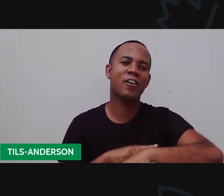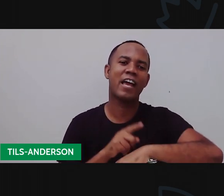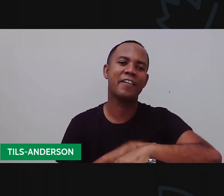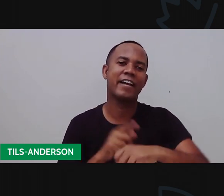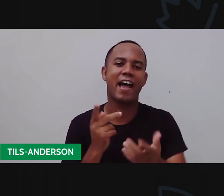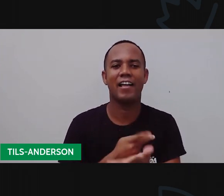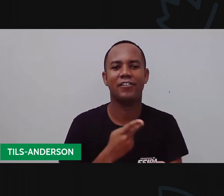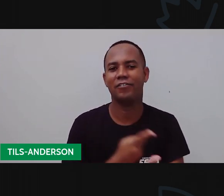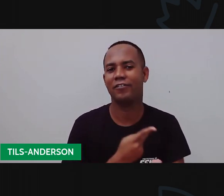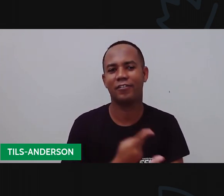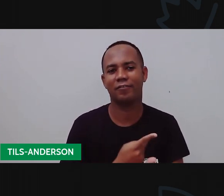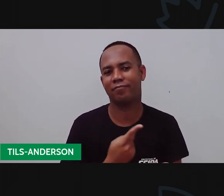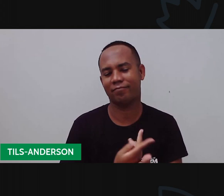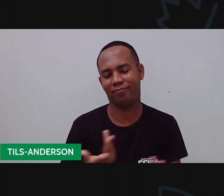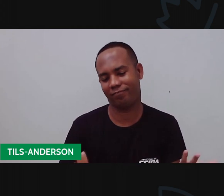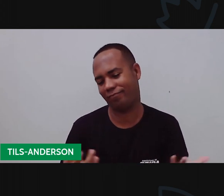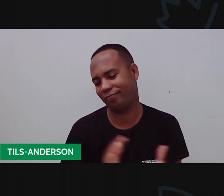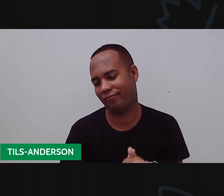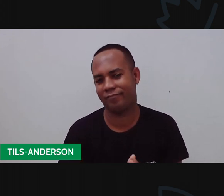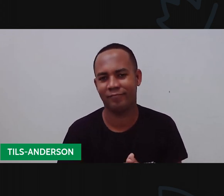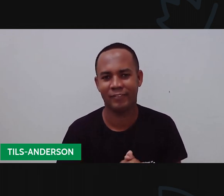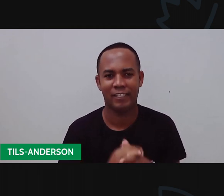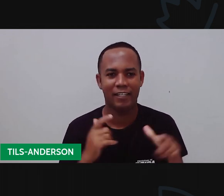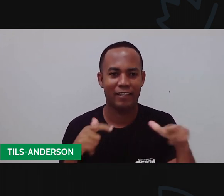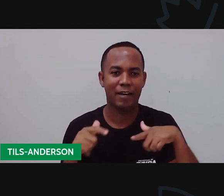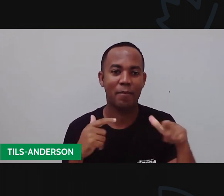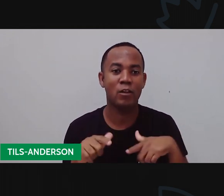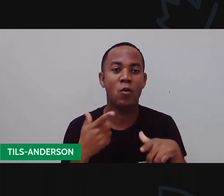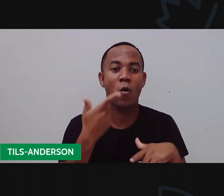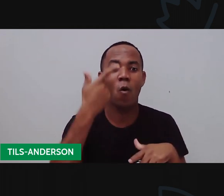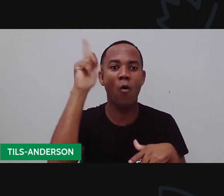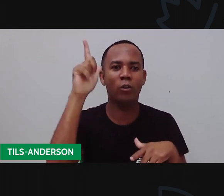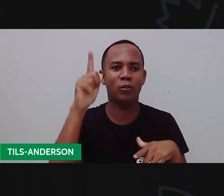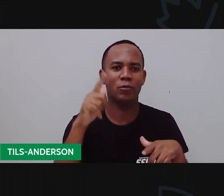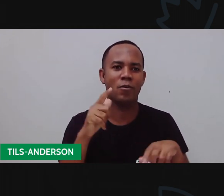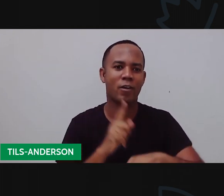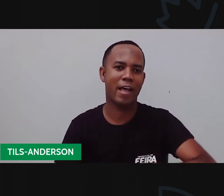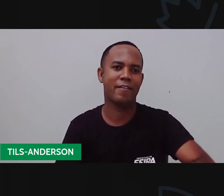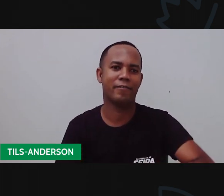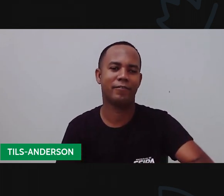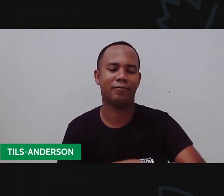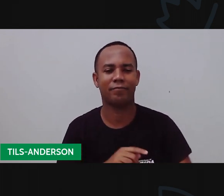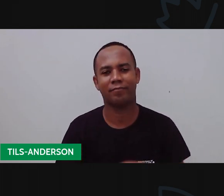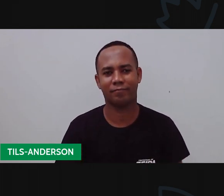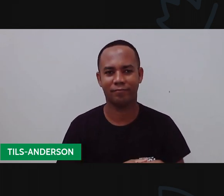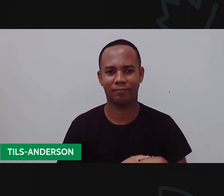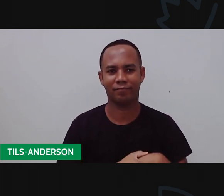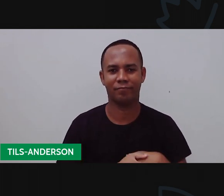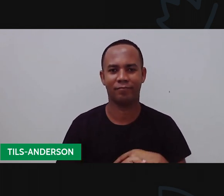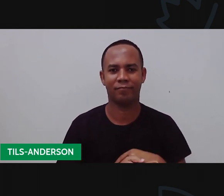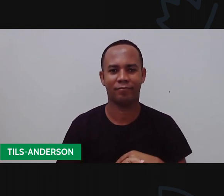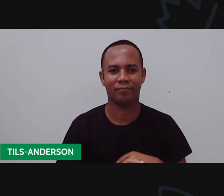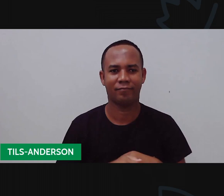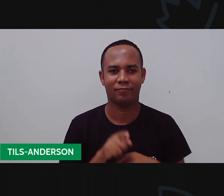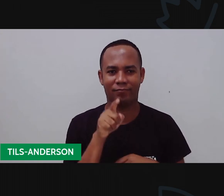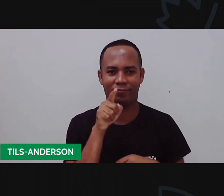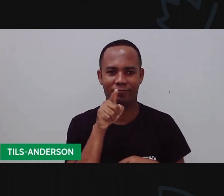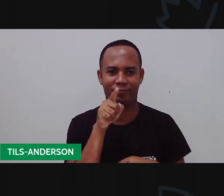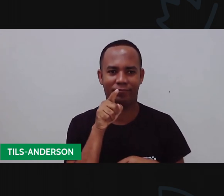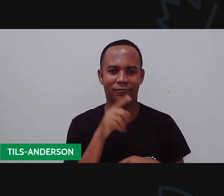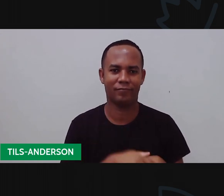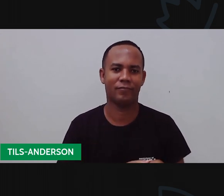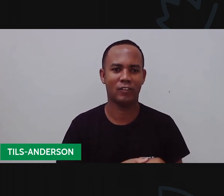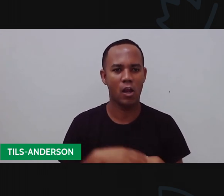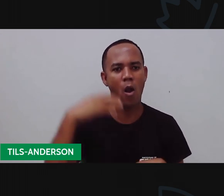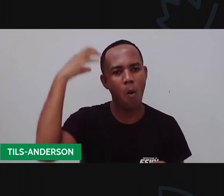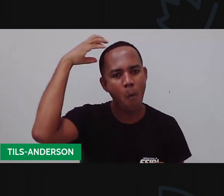Trabalhei um horário diferente do de Anderson e acabou que